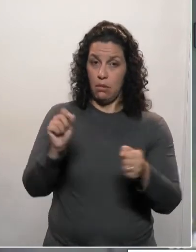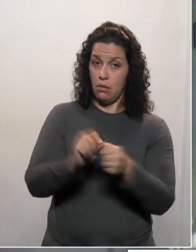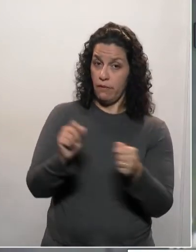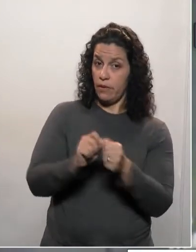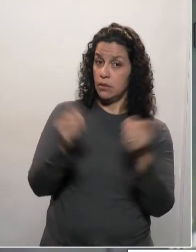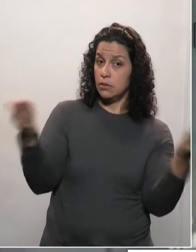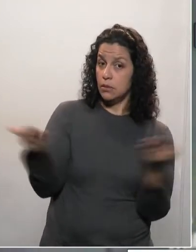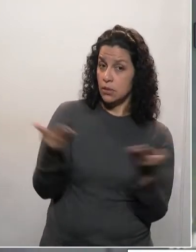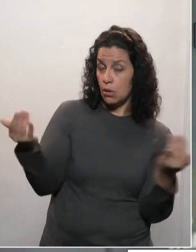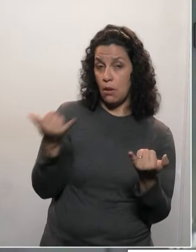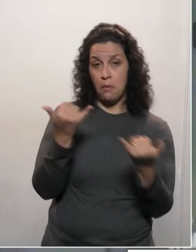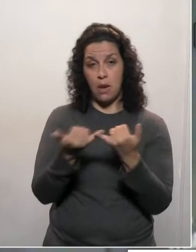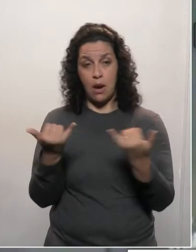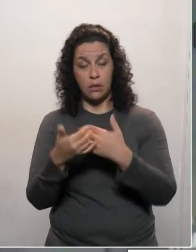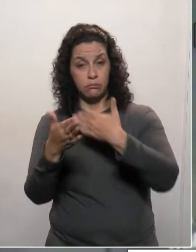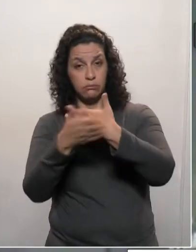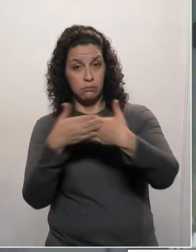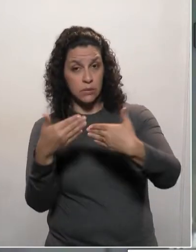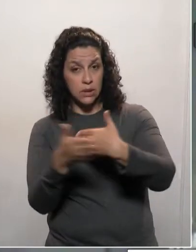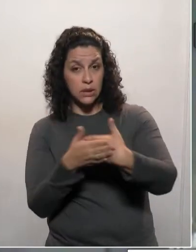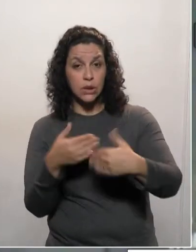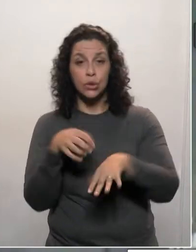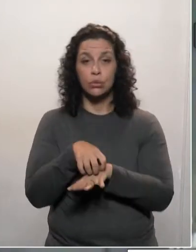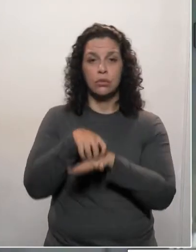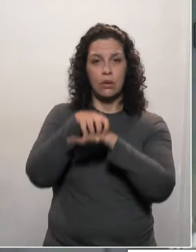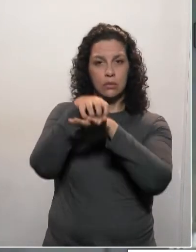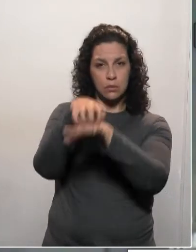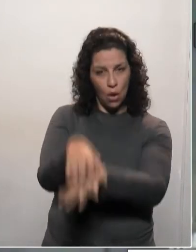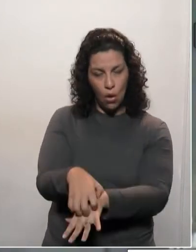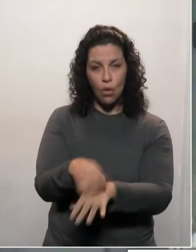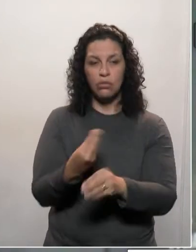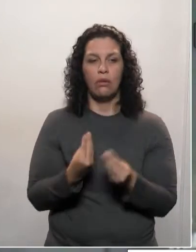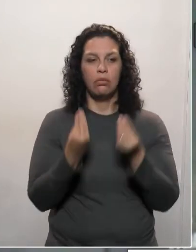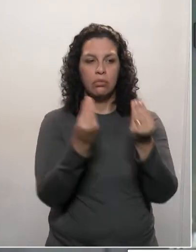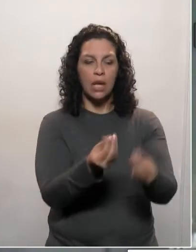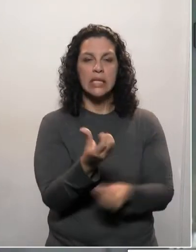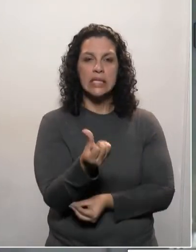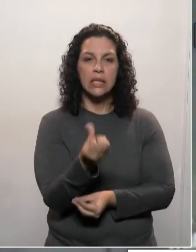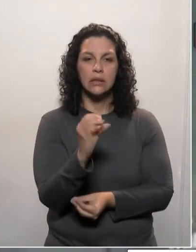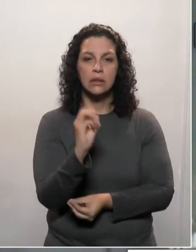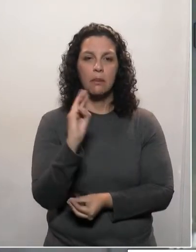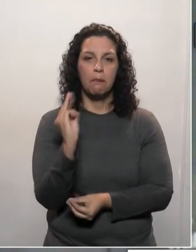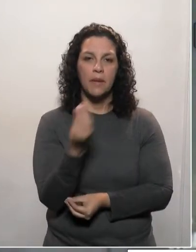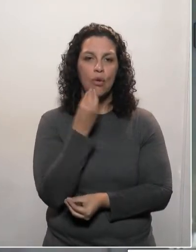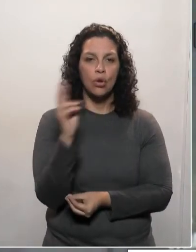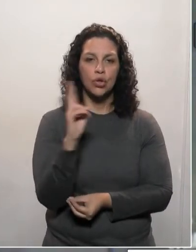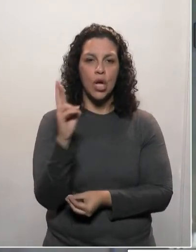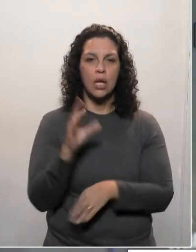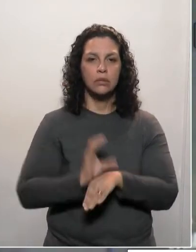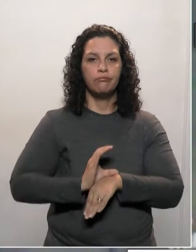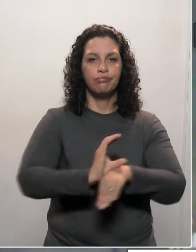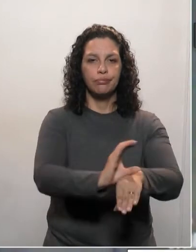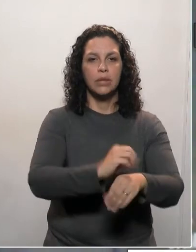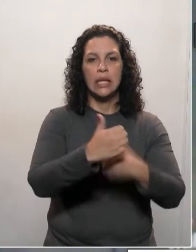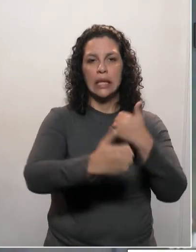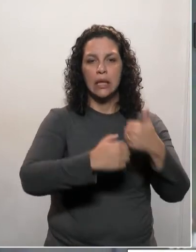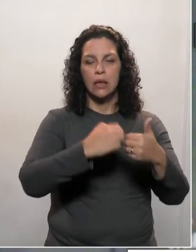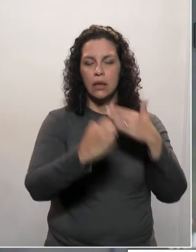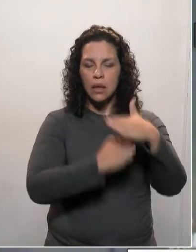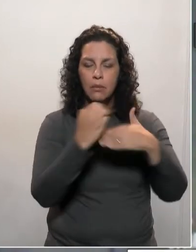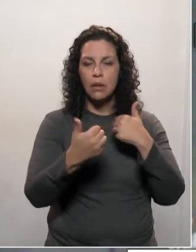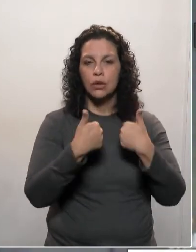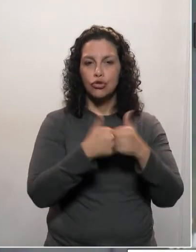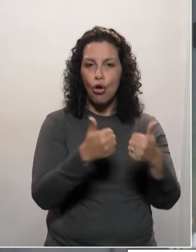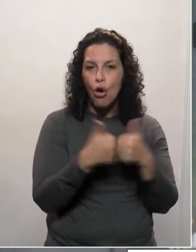benefício extremamente generoso com o transporte coletivo, destinando 60 milhões de reais para o transporte coletivo, e não consegue